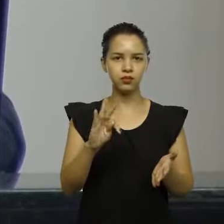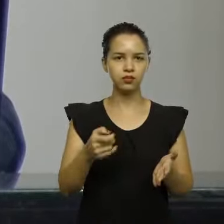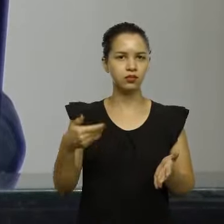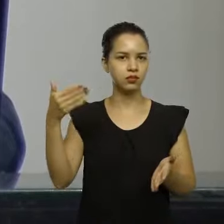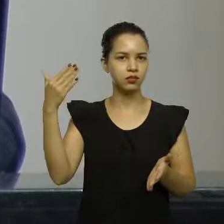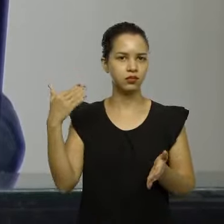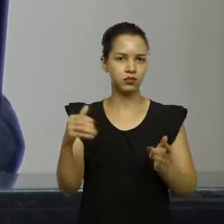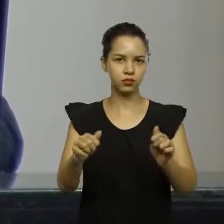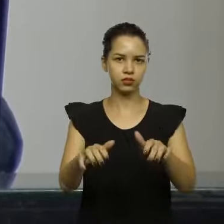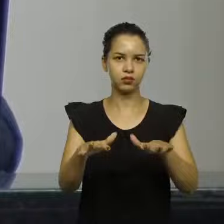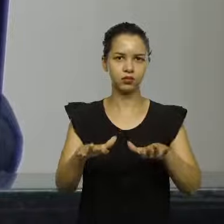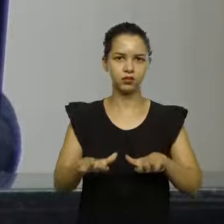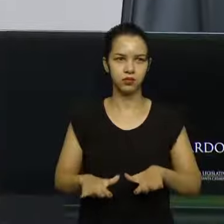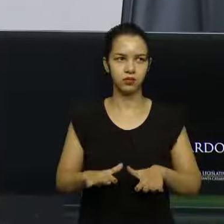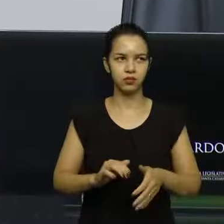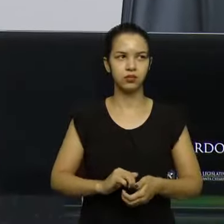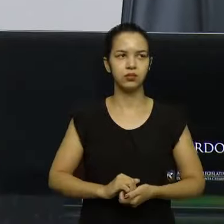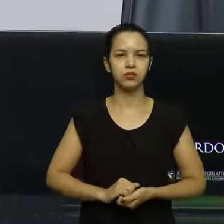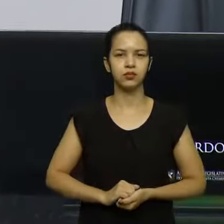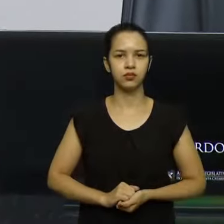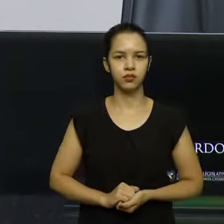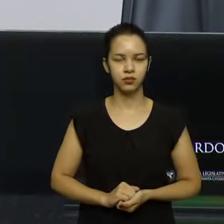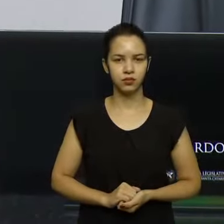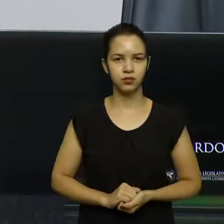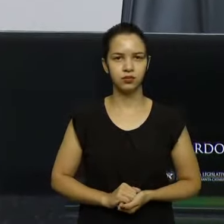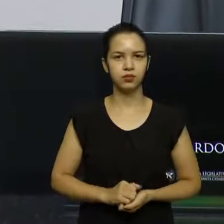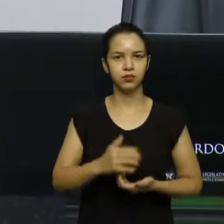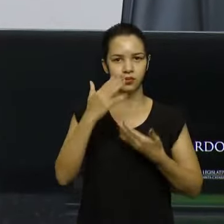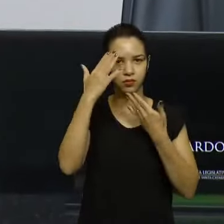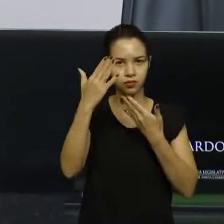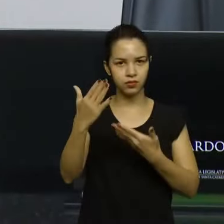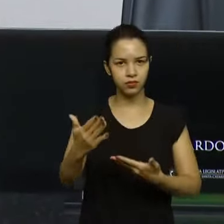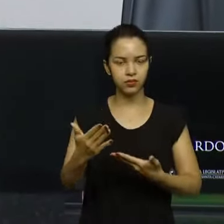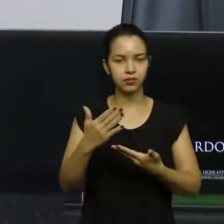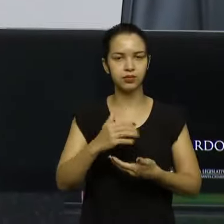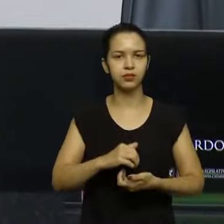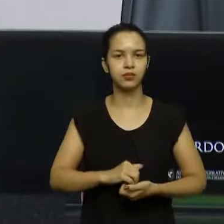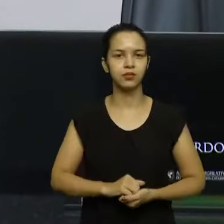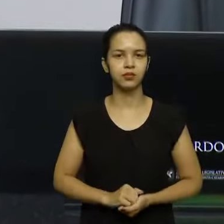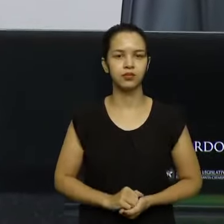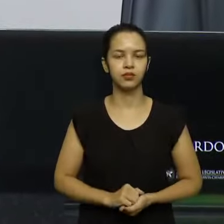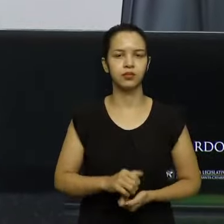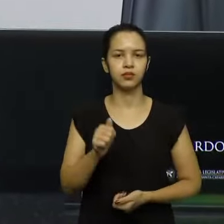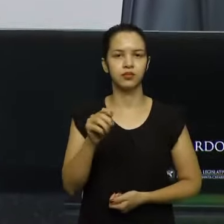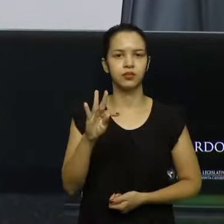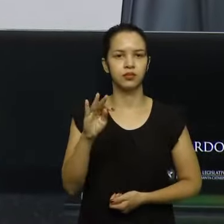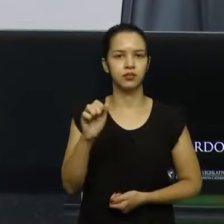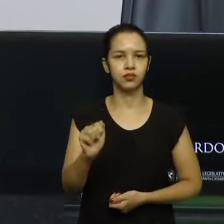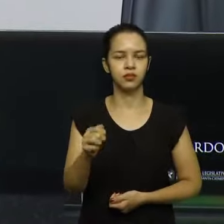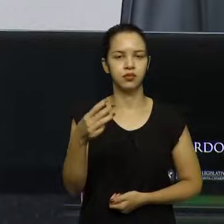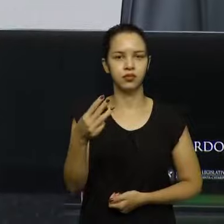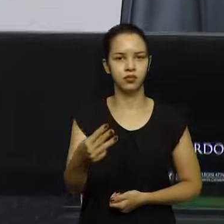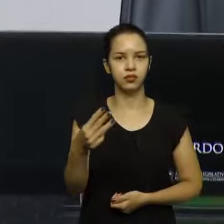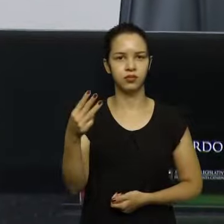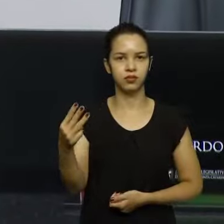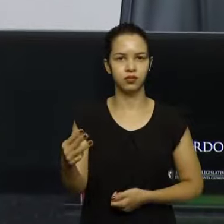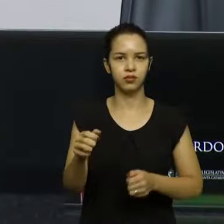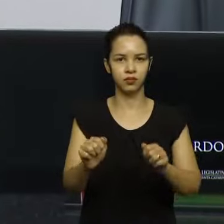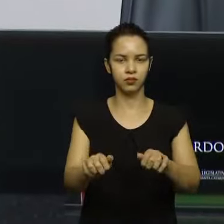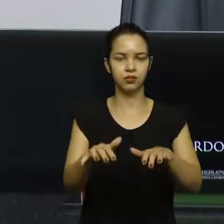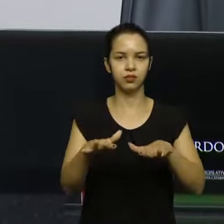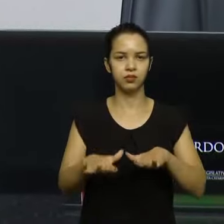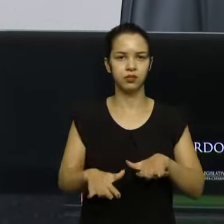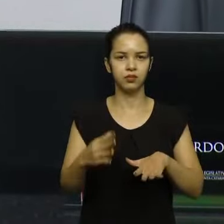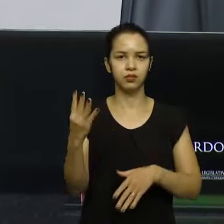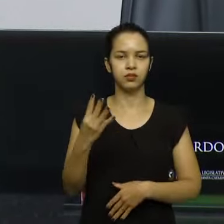última sessão. Grato, senhor presidente. Ata da 33ª sessão ordinária, da 4ª